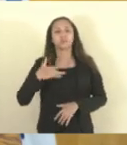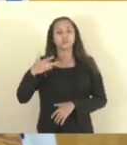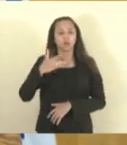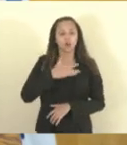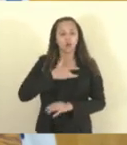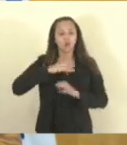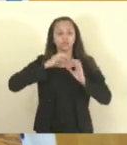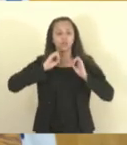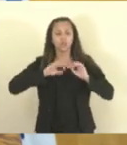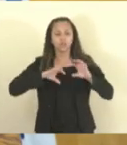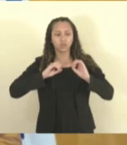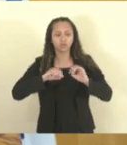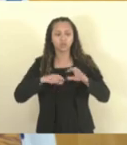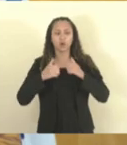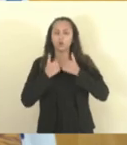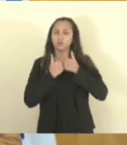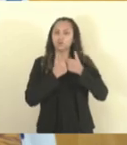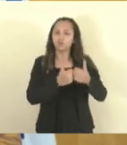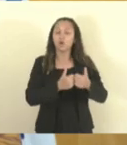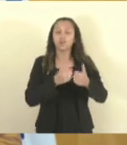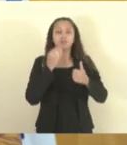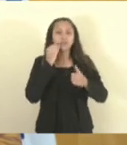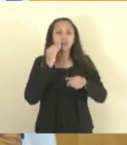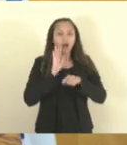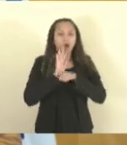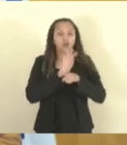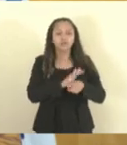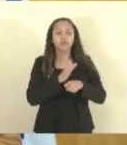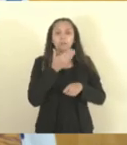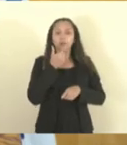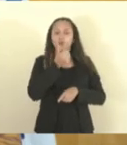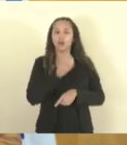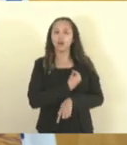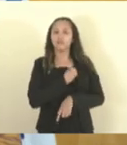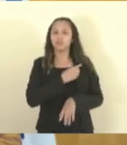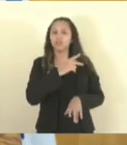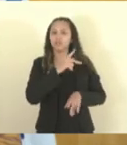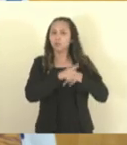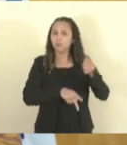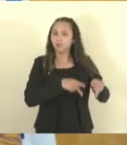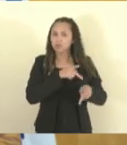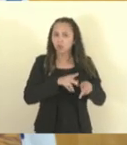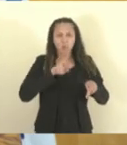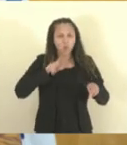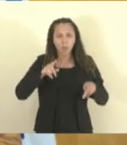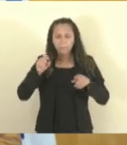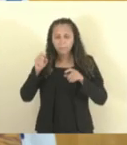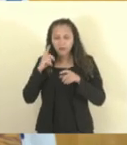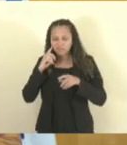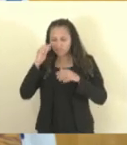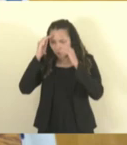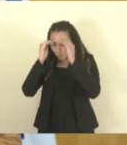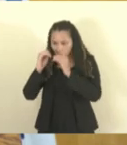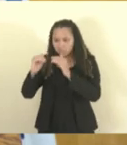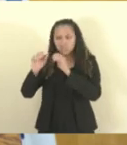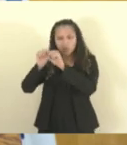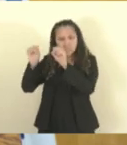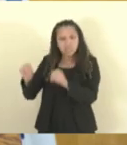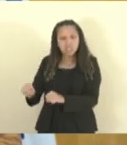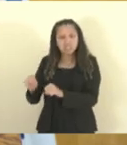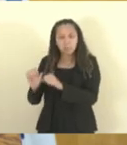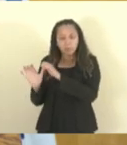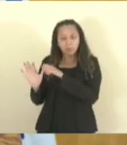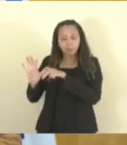transporte, melhorar a vida das pessoas, e não para servir a um sistema corrupto. Vereador Paim,